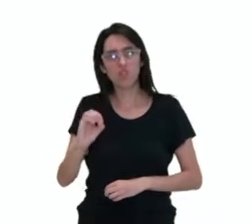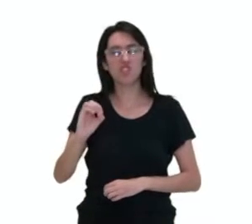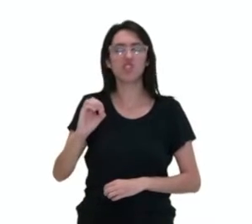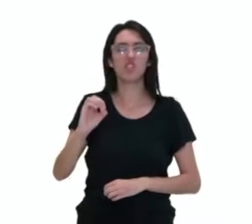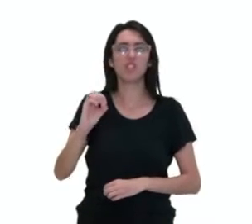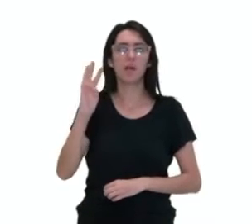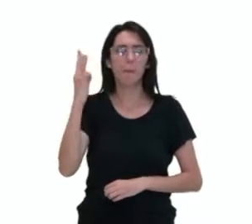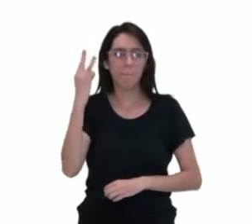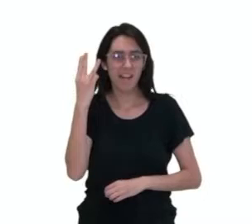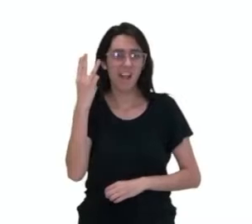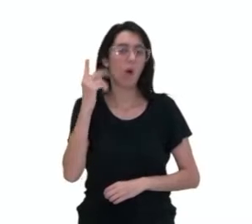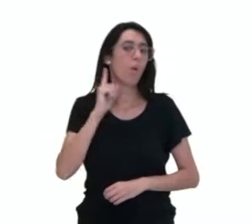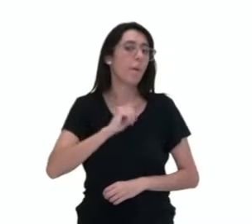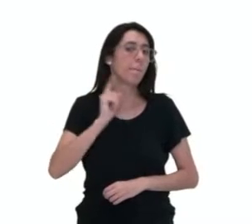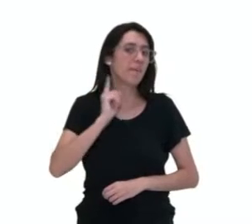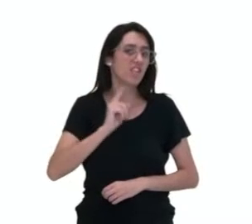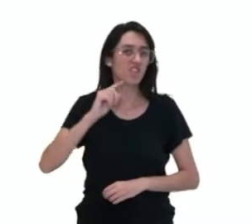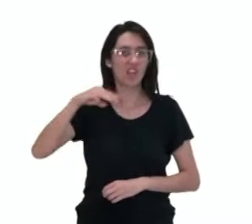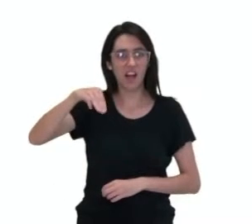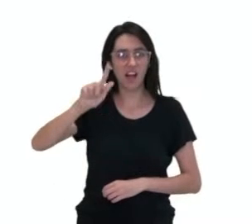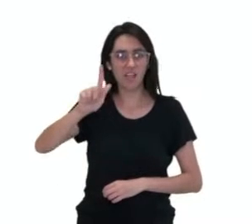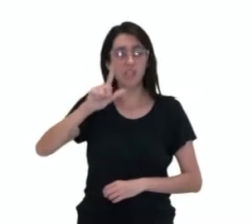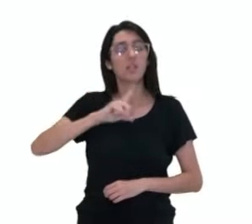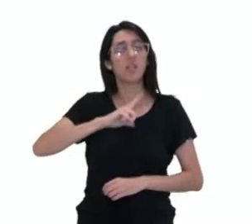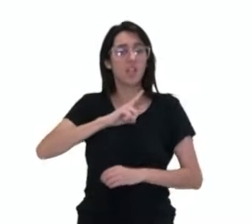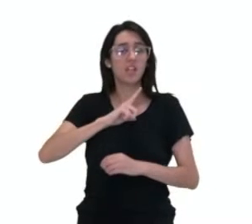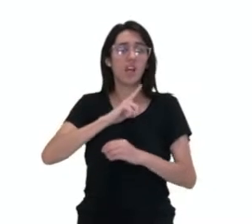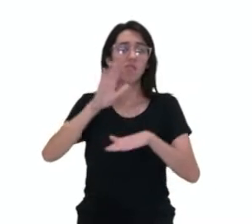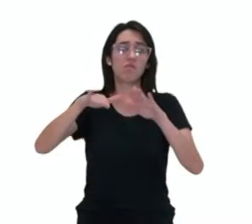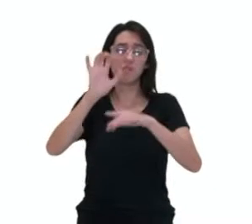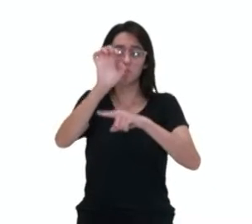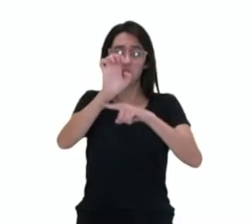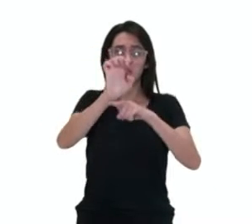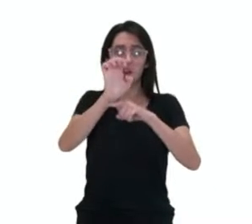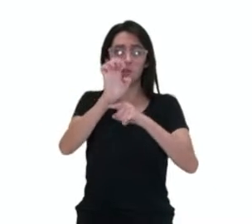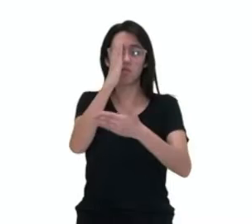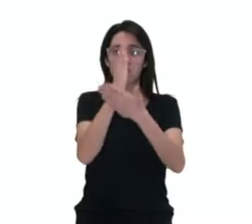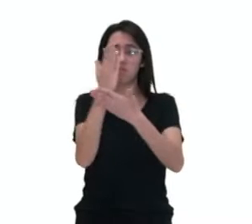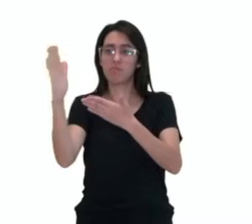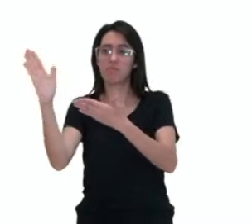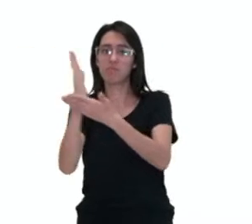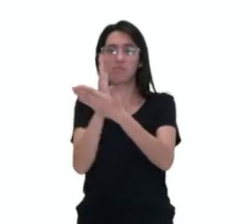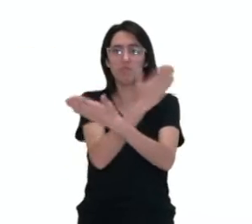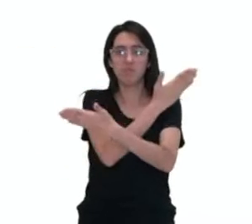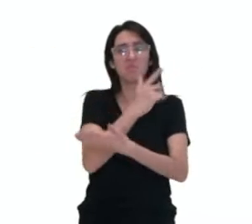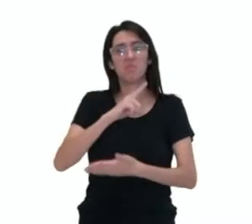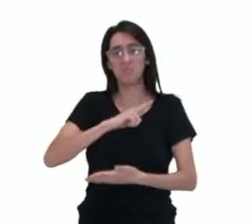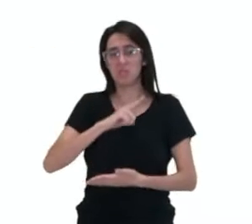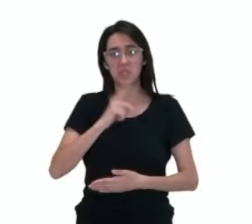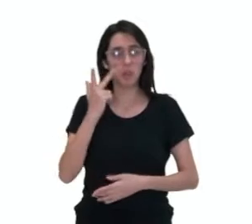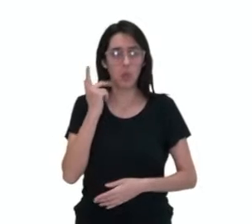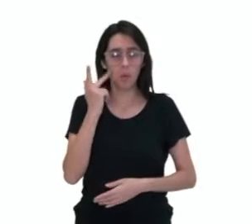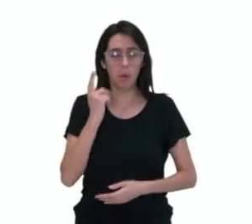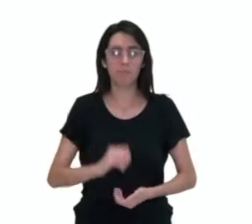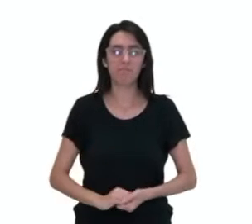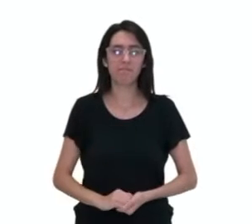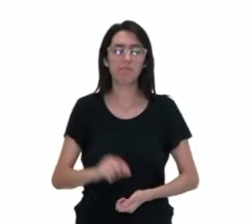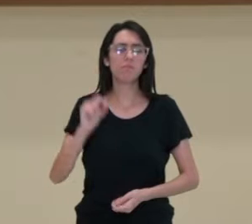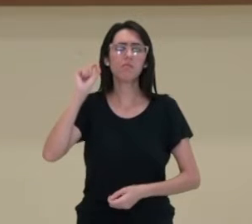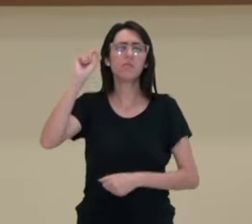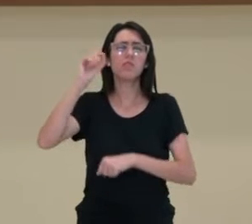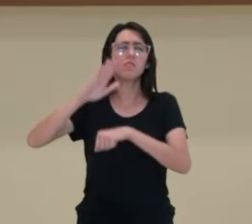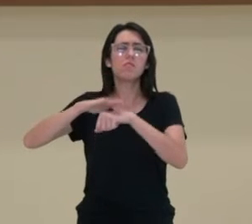Maranhão e Minas Gerais como estados divididos por esse aspecto econômico. Quem fez essa